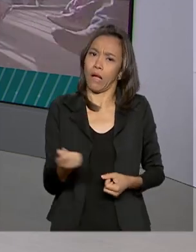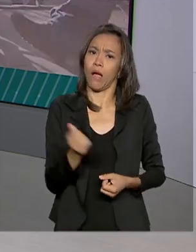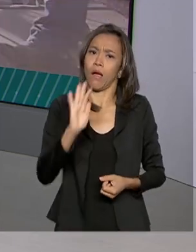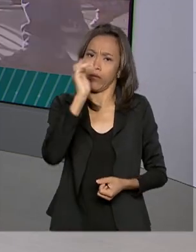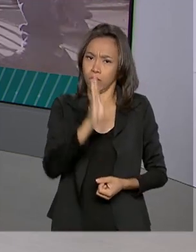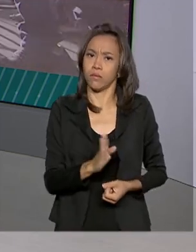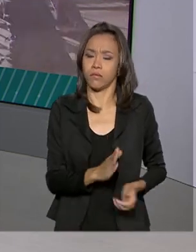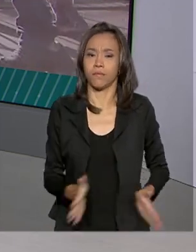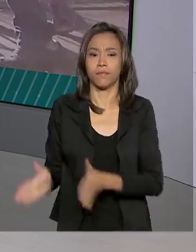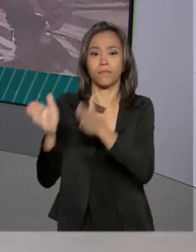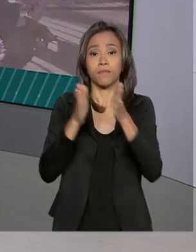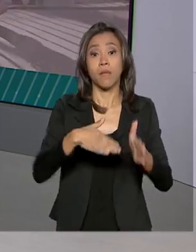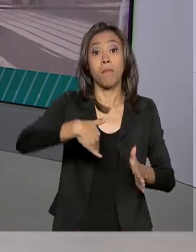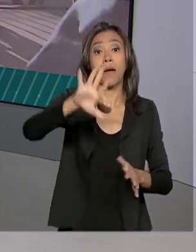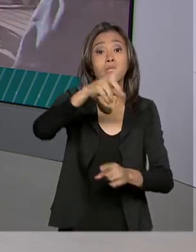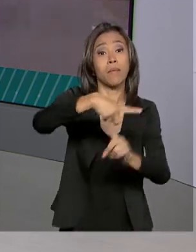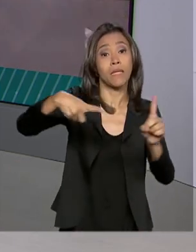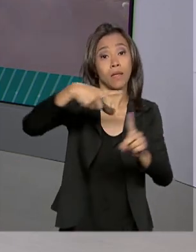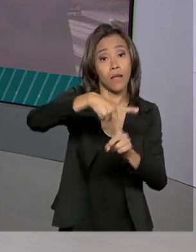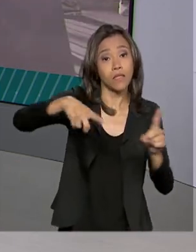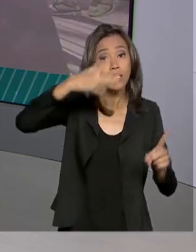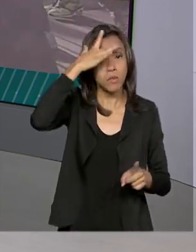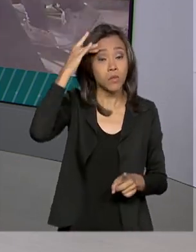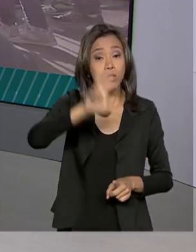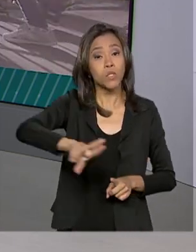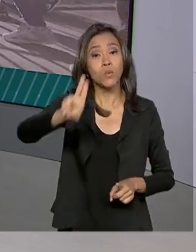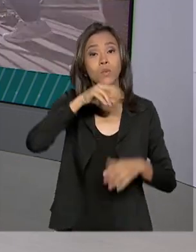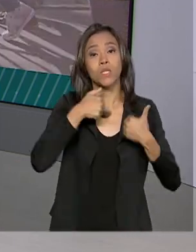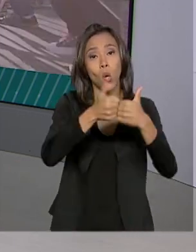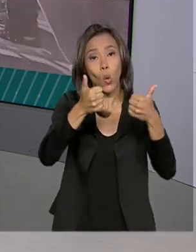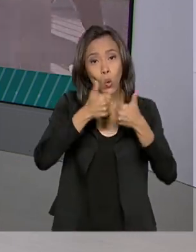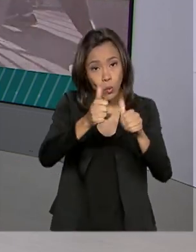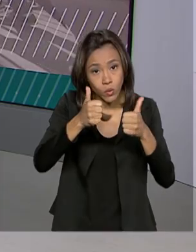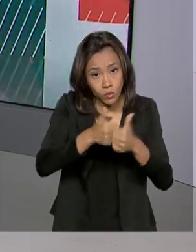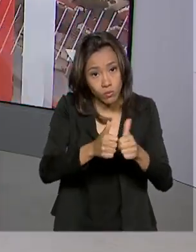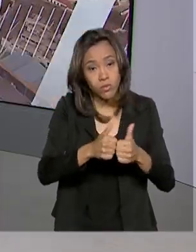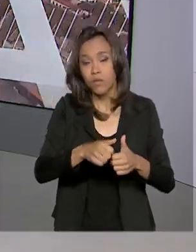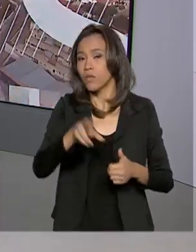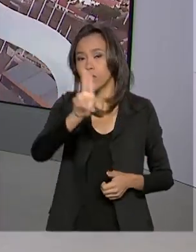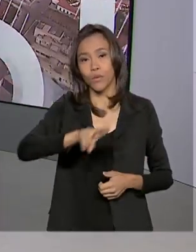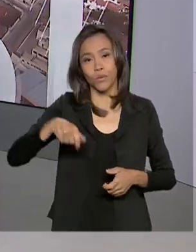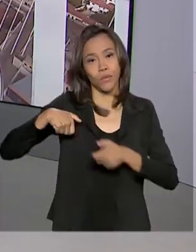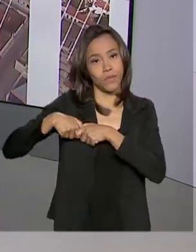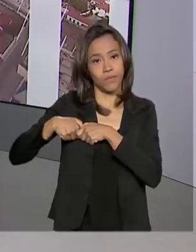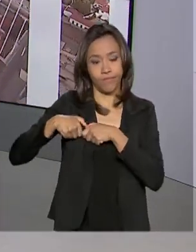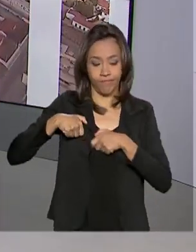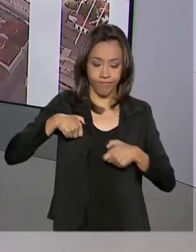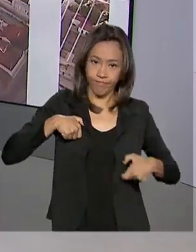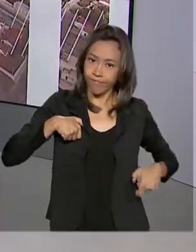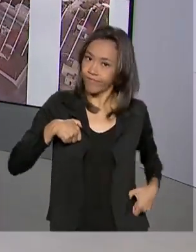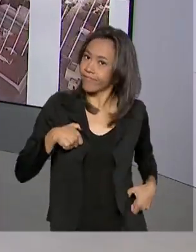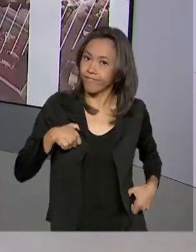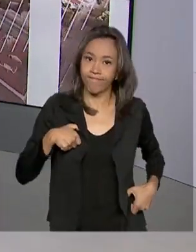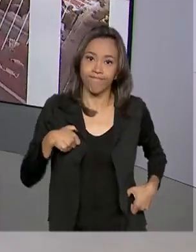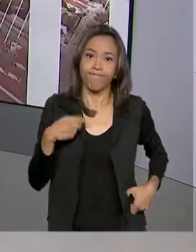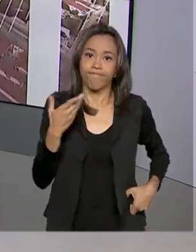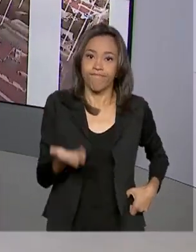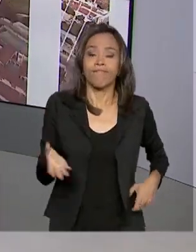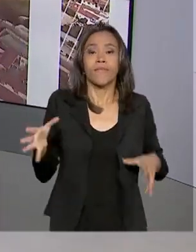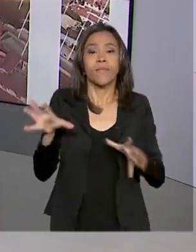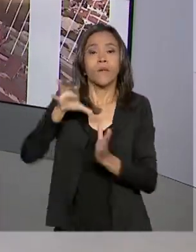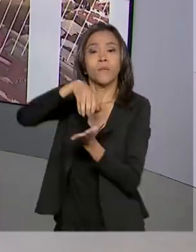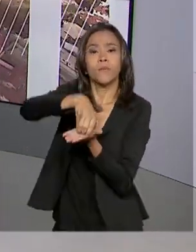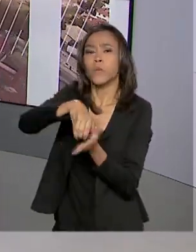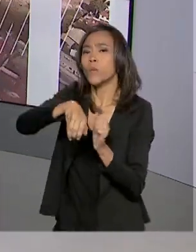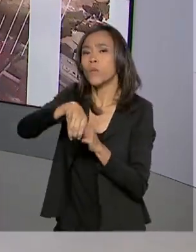Mais da metade dos passageiros de ônibus interestaduais não utiliza o cinto de segurança. A Agência Nacional de Transportes